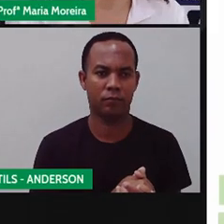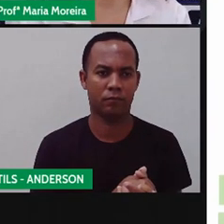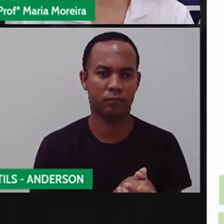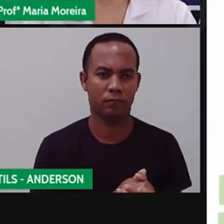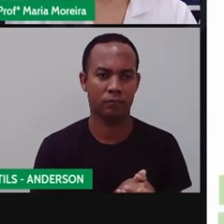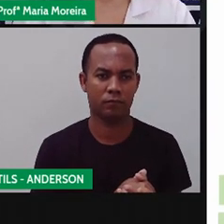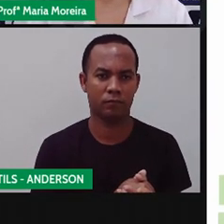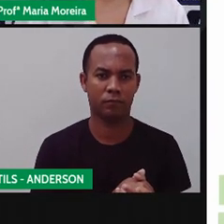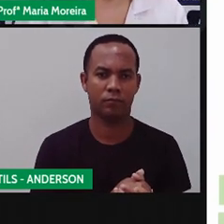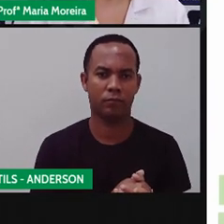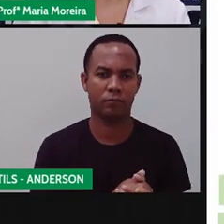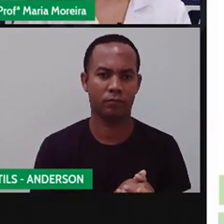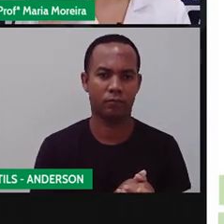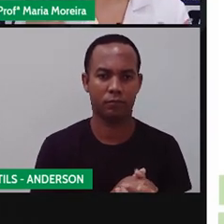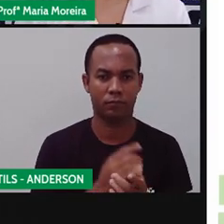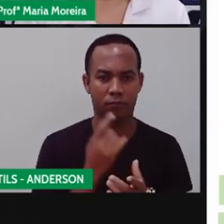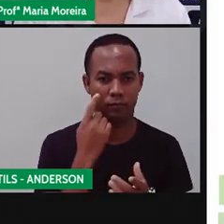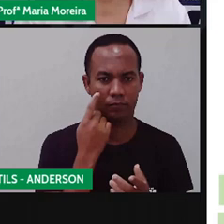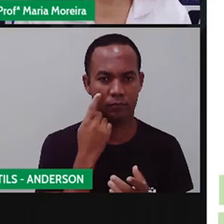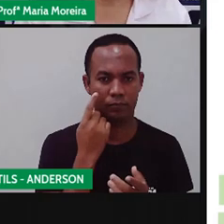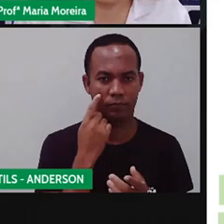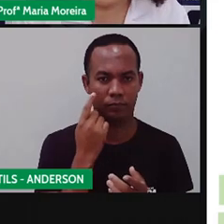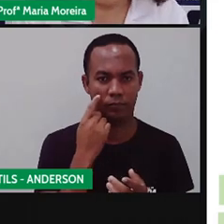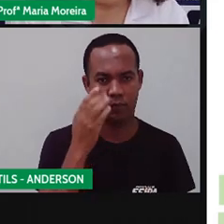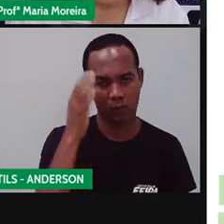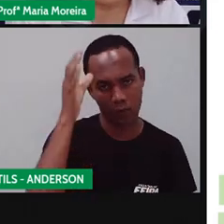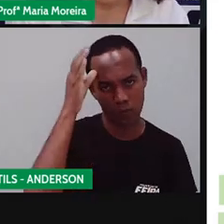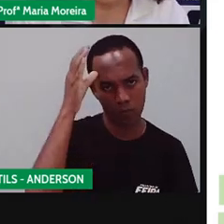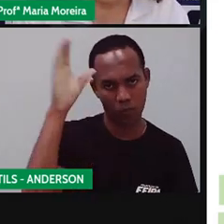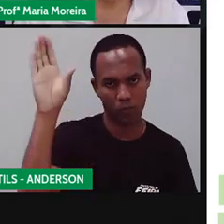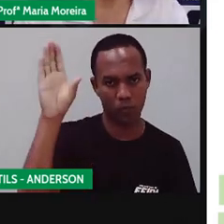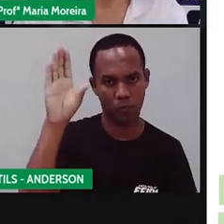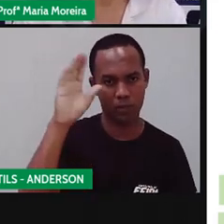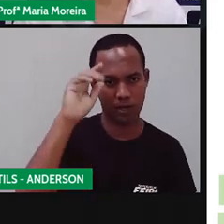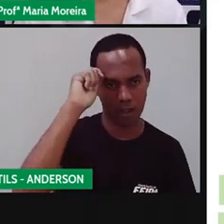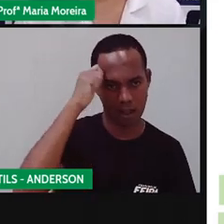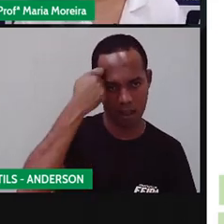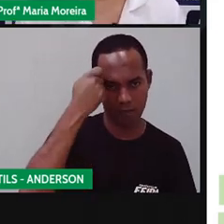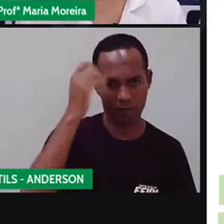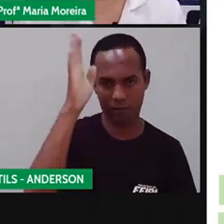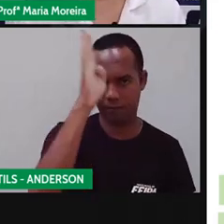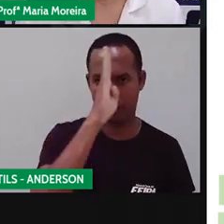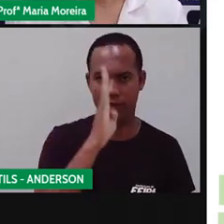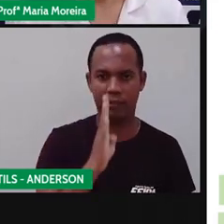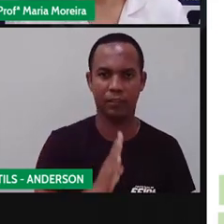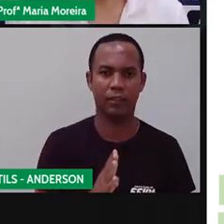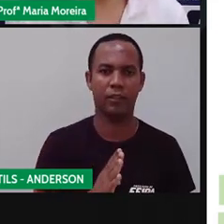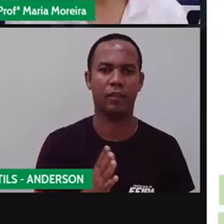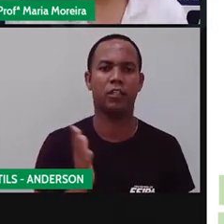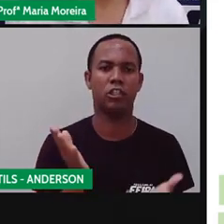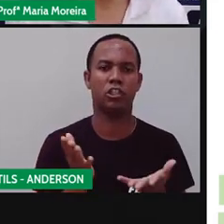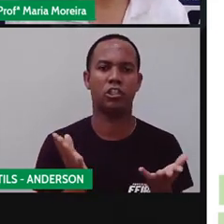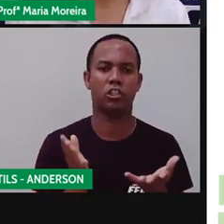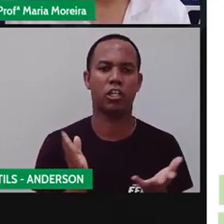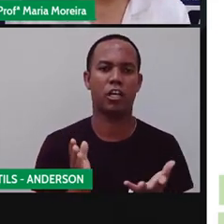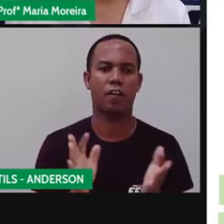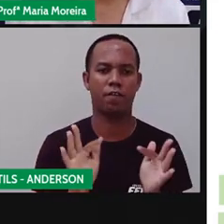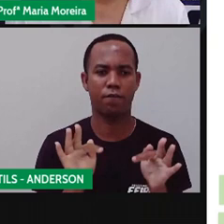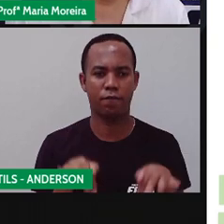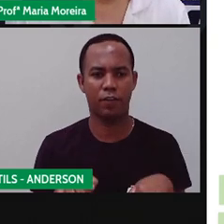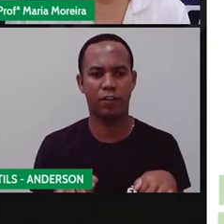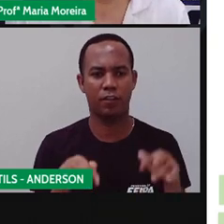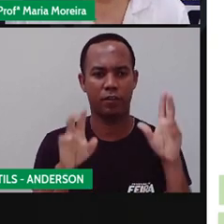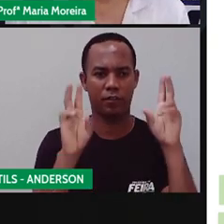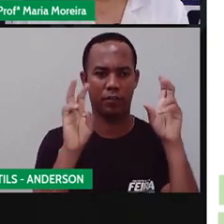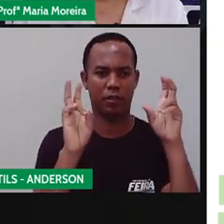Deixa eu colocar o slide aqui. Cultura afro-brasileira, né? Encerrando aí a nossa semana com essa